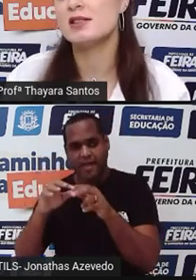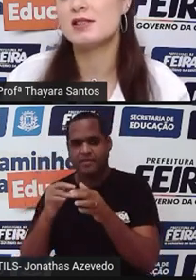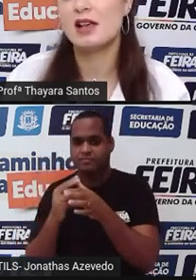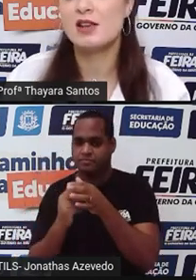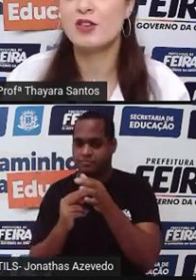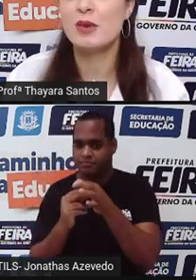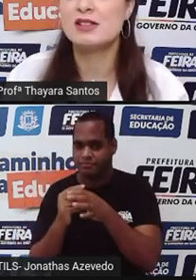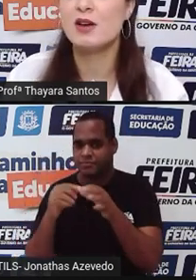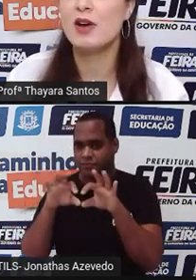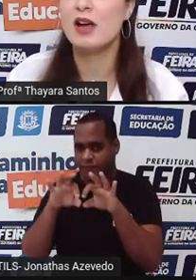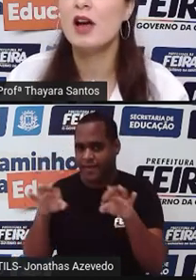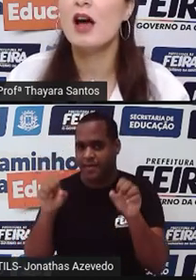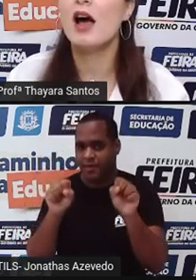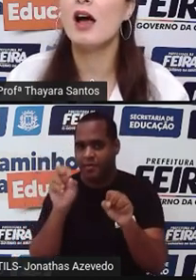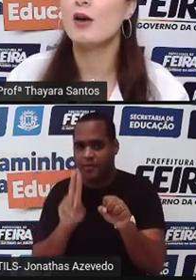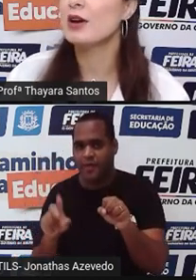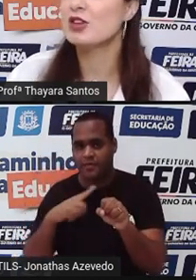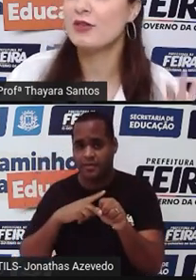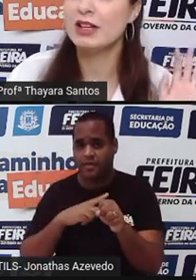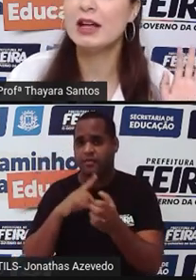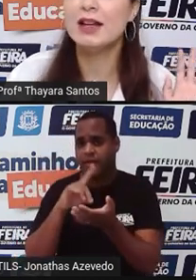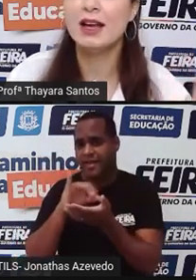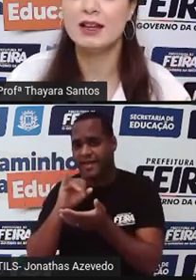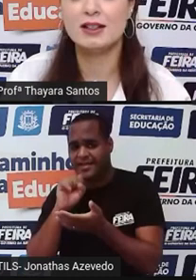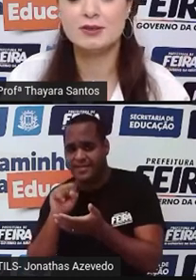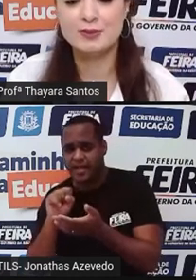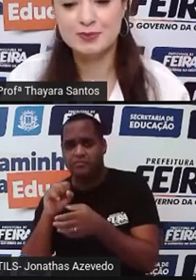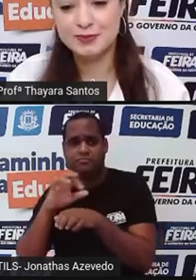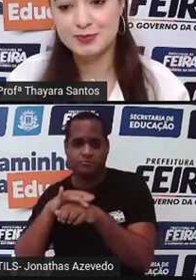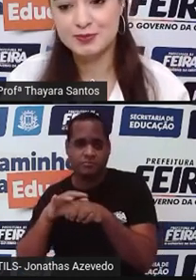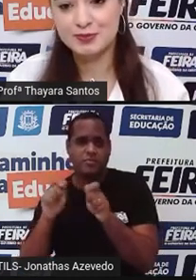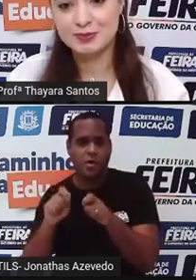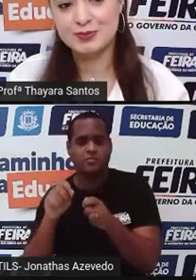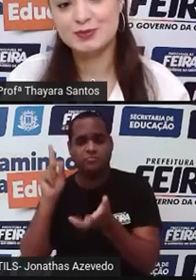ISTs. Essa afirmação é ah, eu acho que é verdadeira.